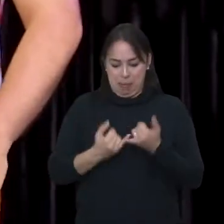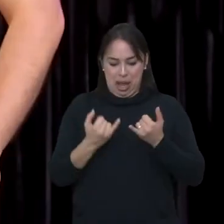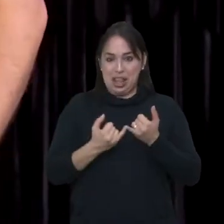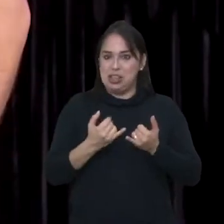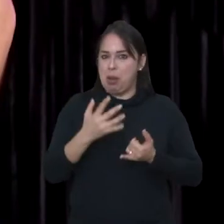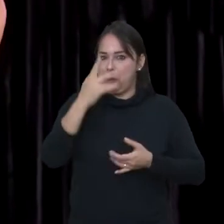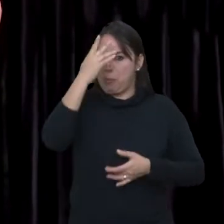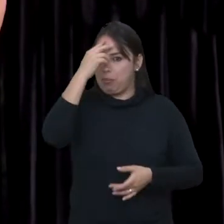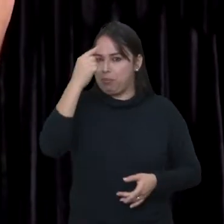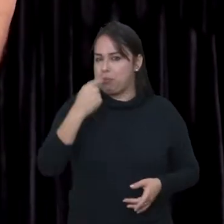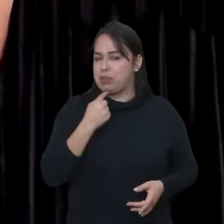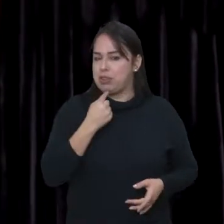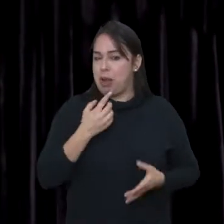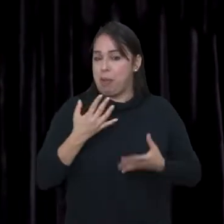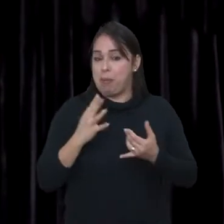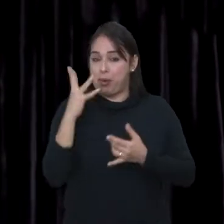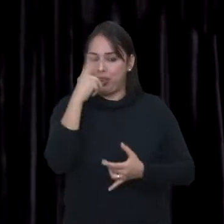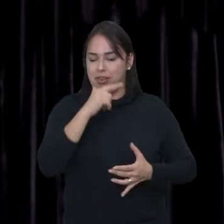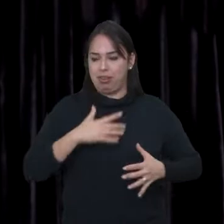Eu ia falar, é.